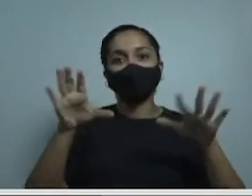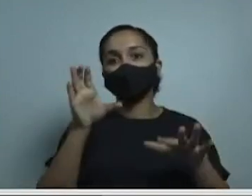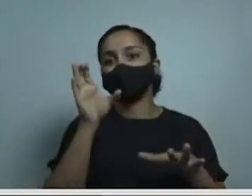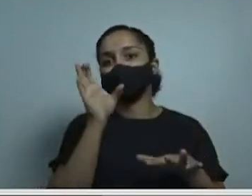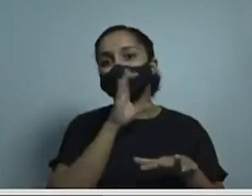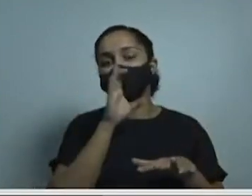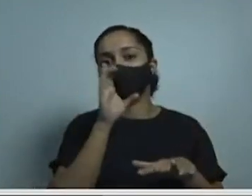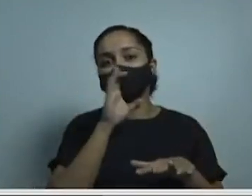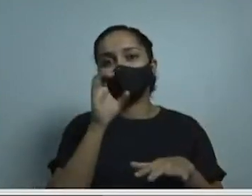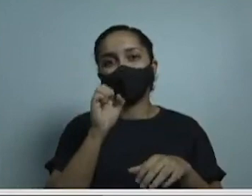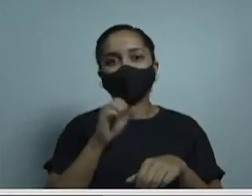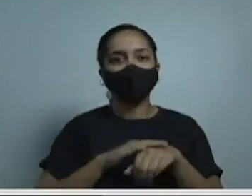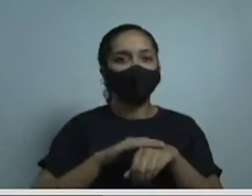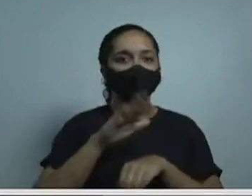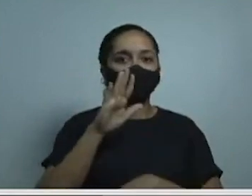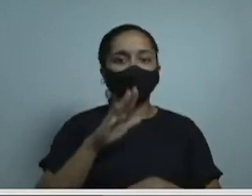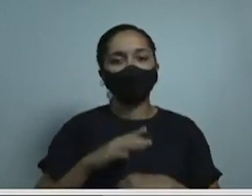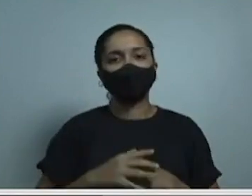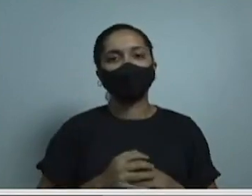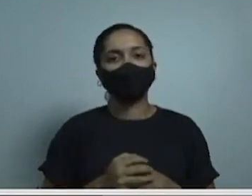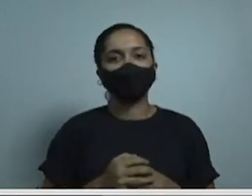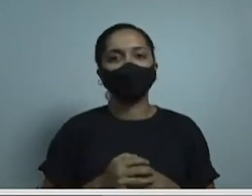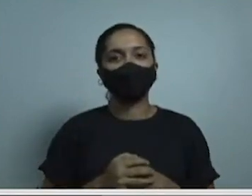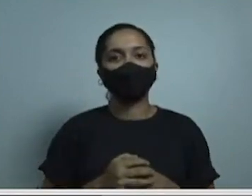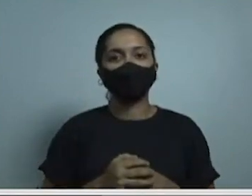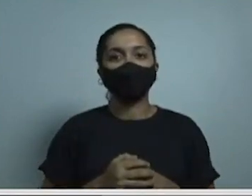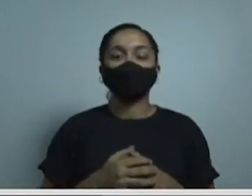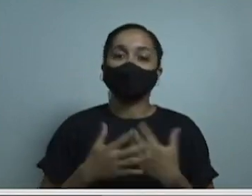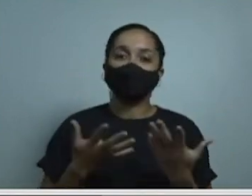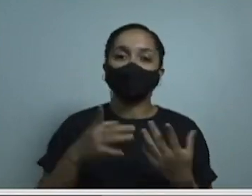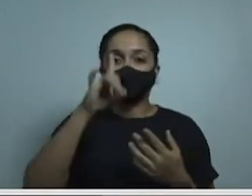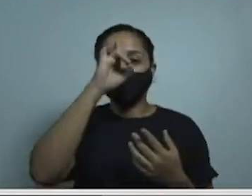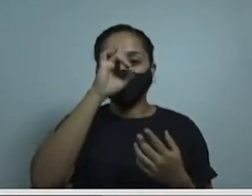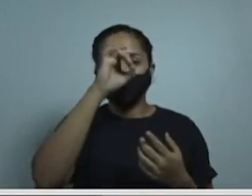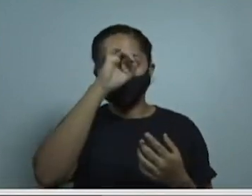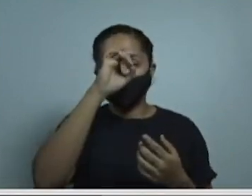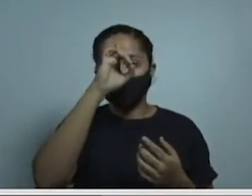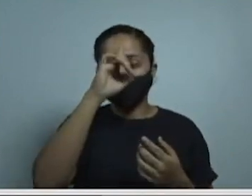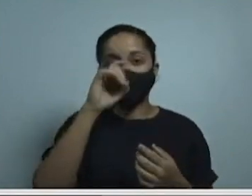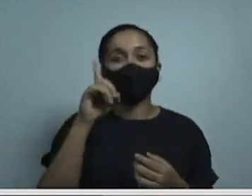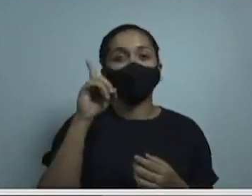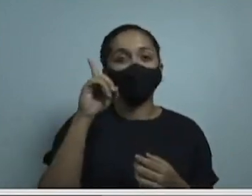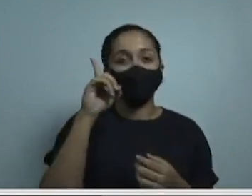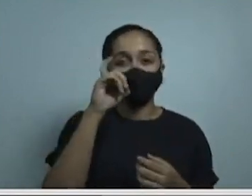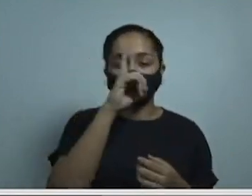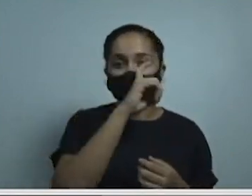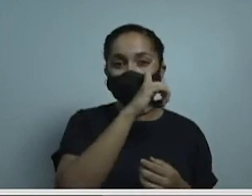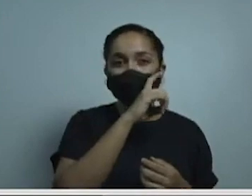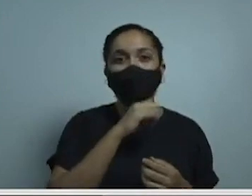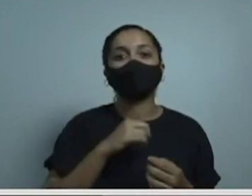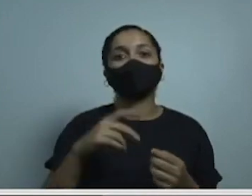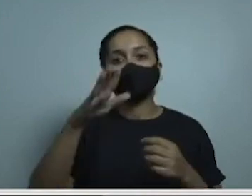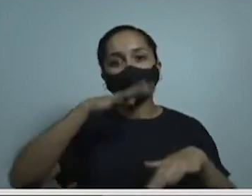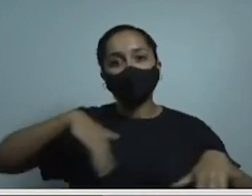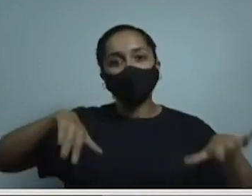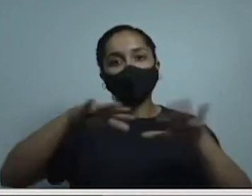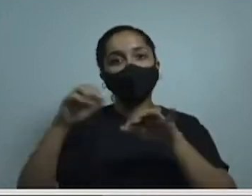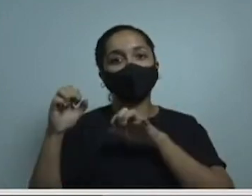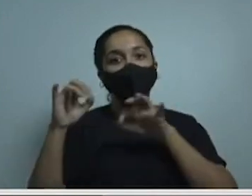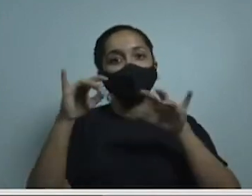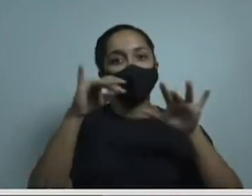dificuldades de termos de estrutura desdobrada para atender todo mundo. Essas são as realidades,